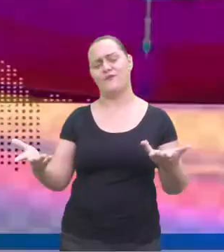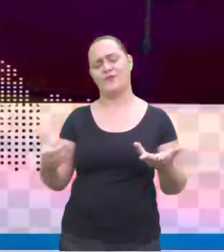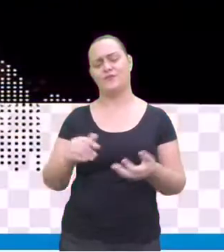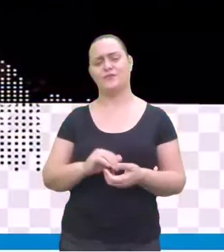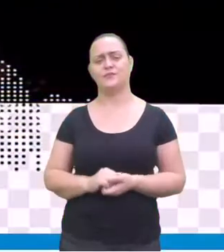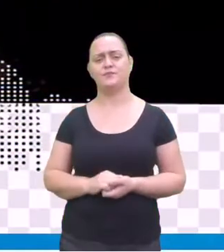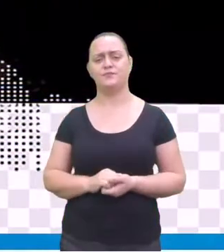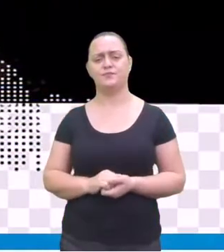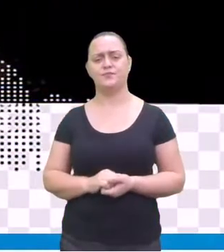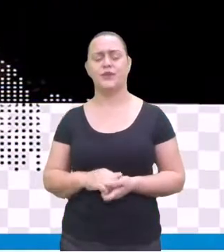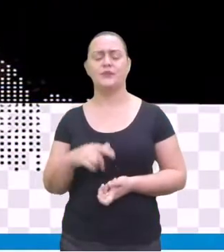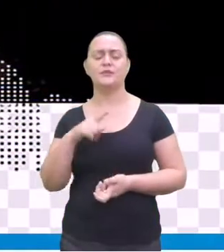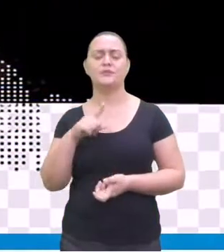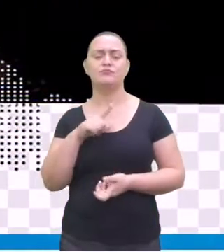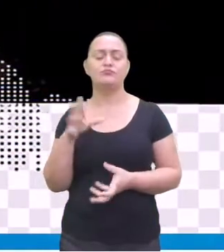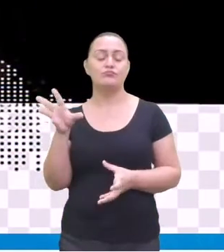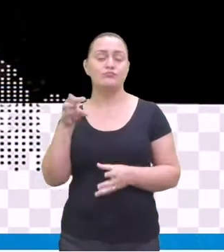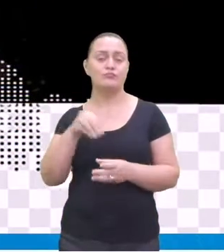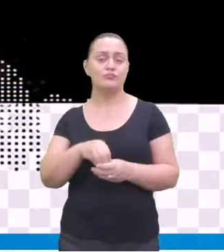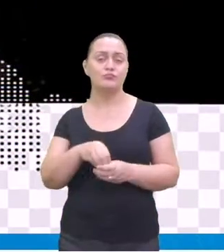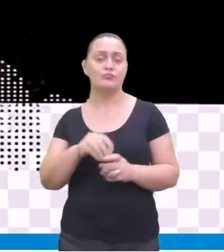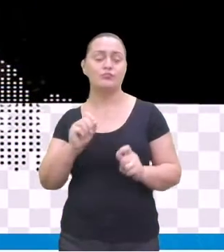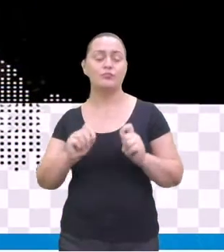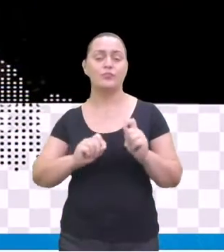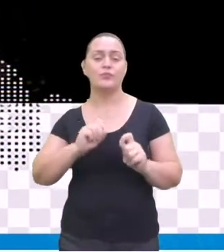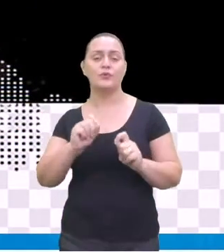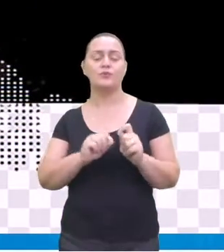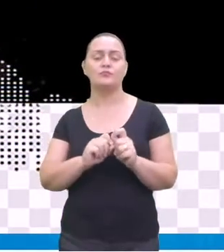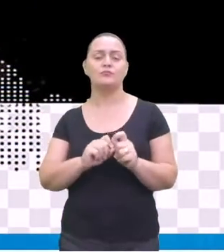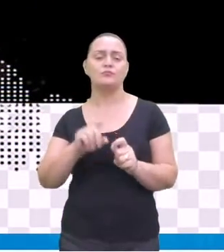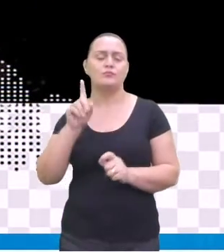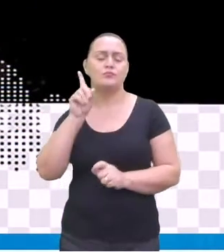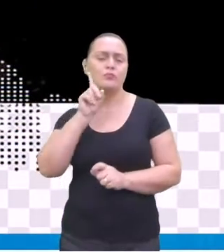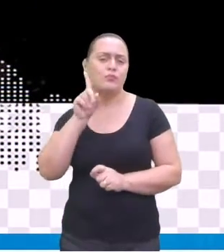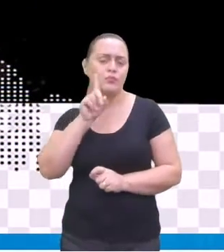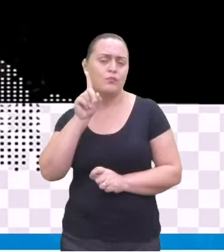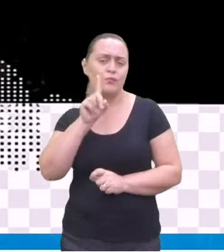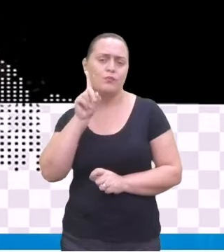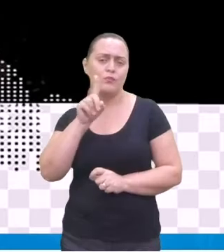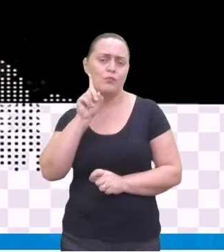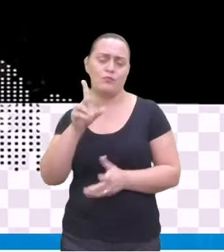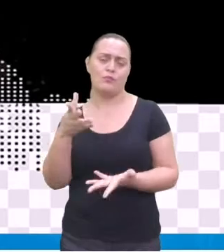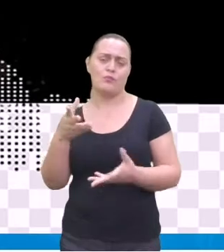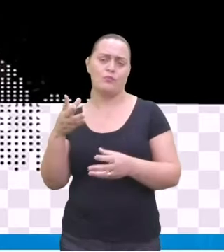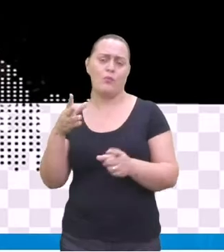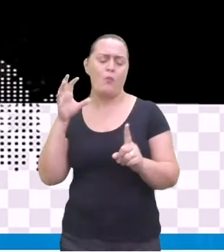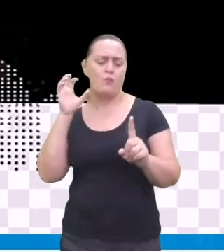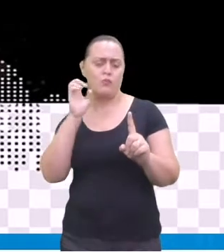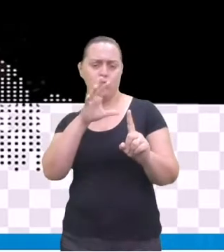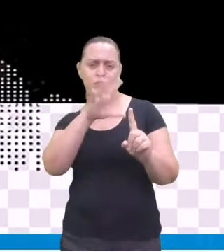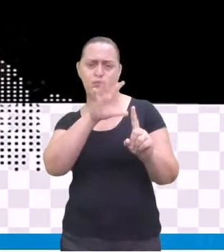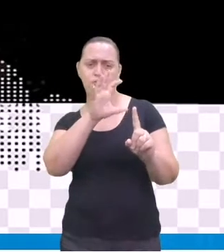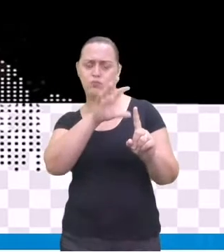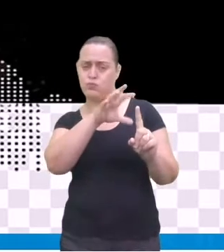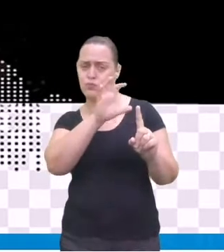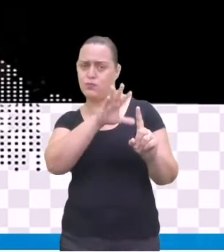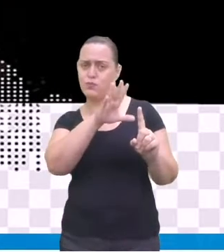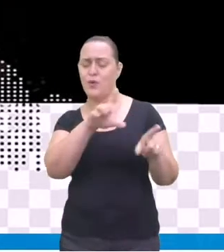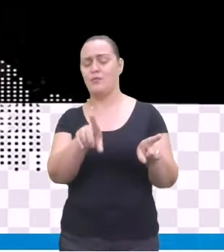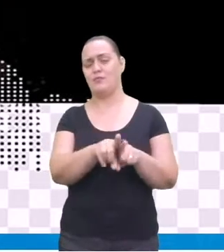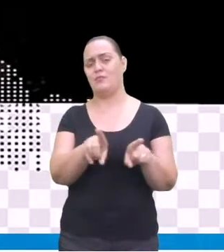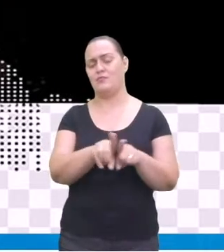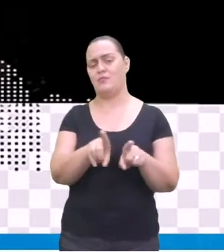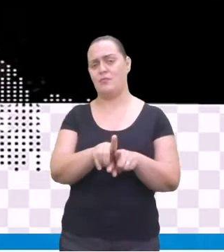Incluem a música dos Estados Unidos, né? Tem influência. E muitos gêneros afro